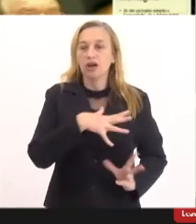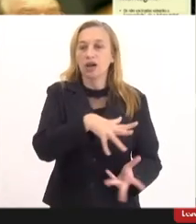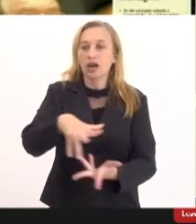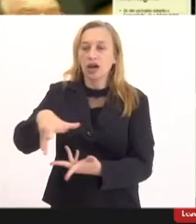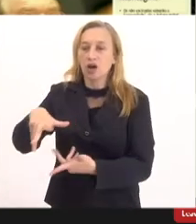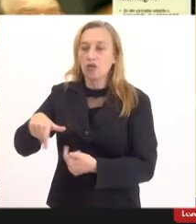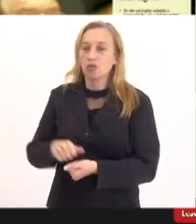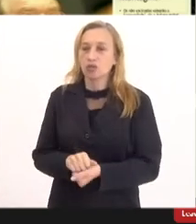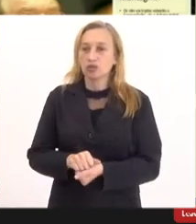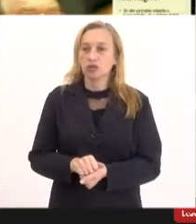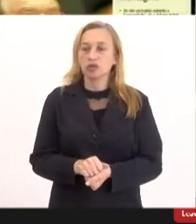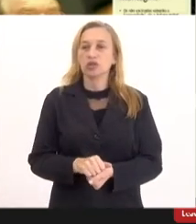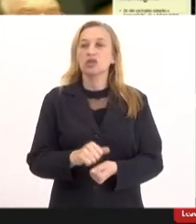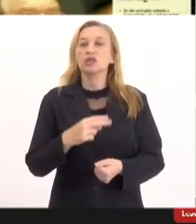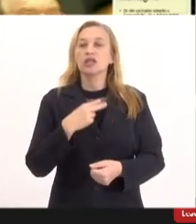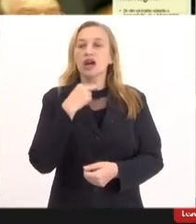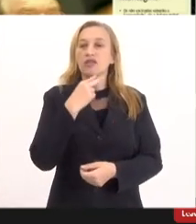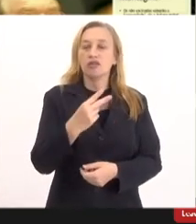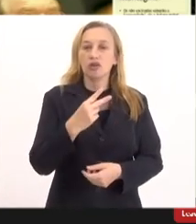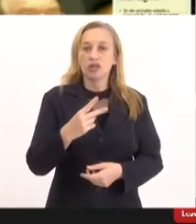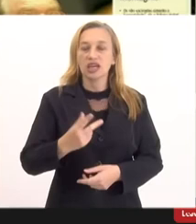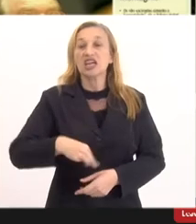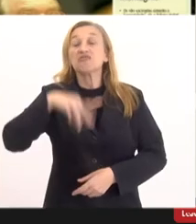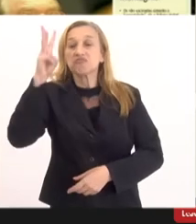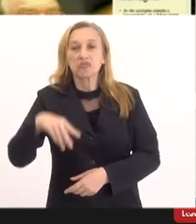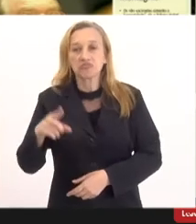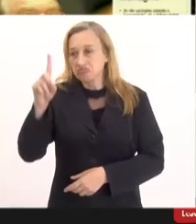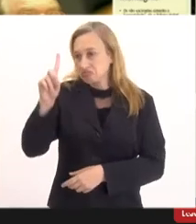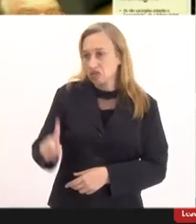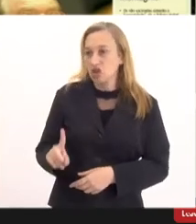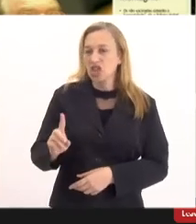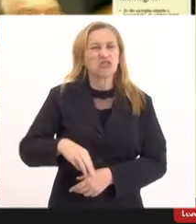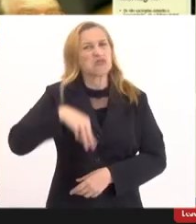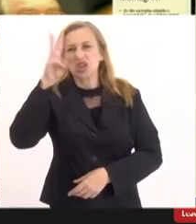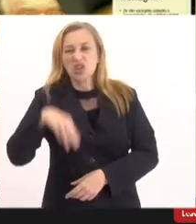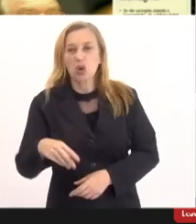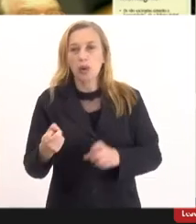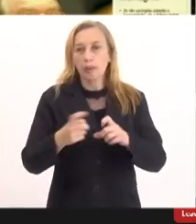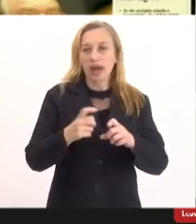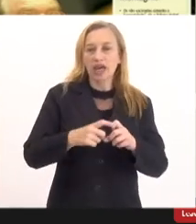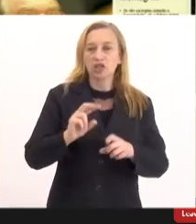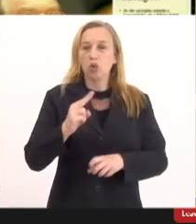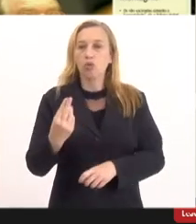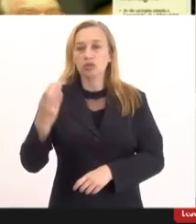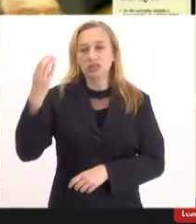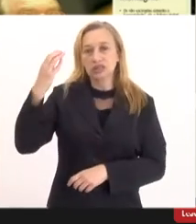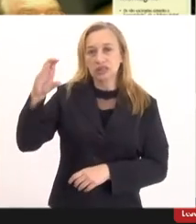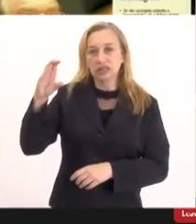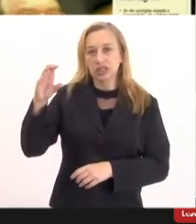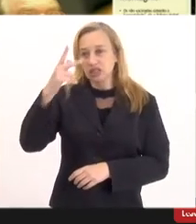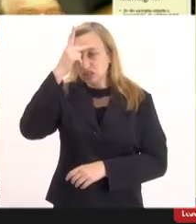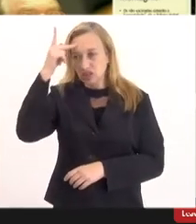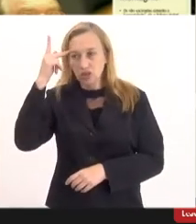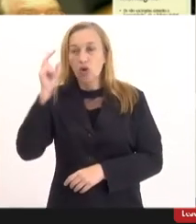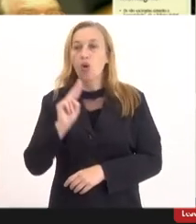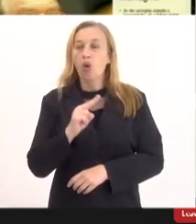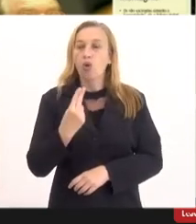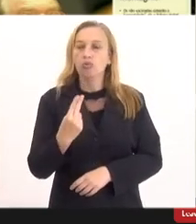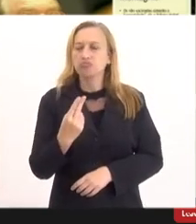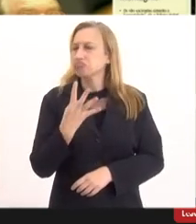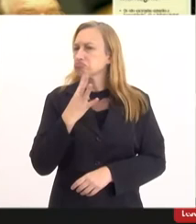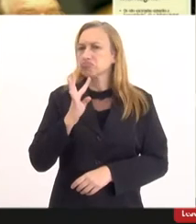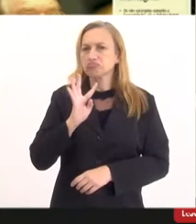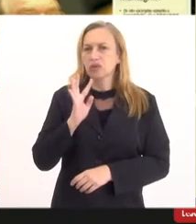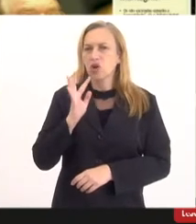voz a quem não tem o direito de fazê-lo quem não é médico quem não é cientista quem não é proencedor de